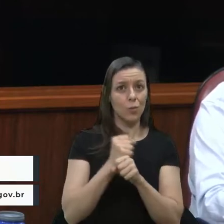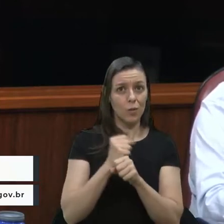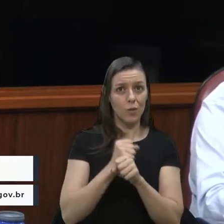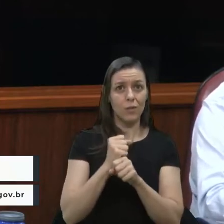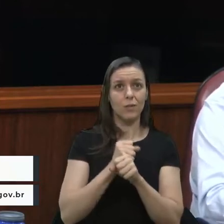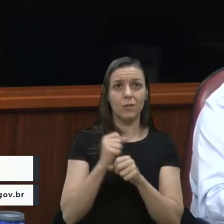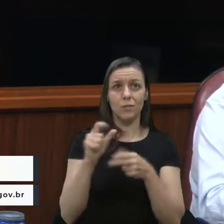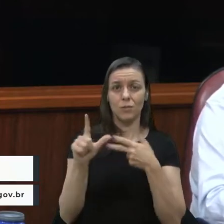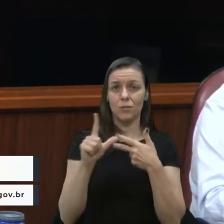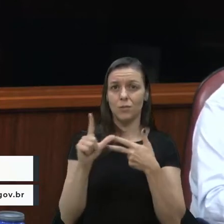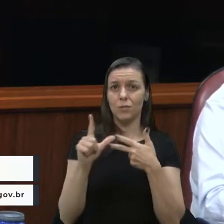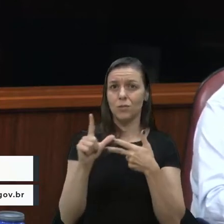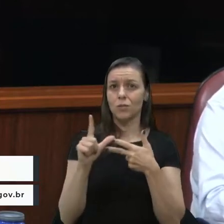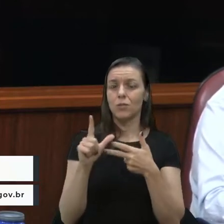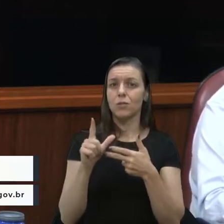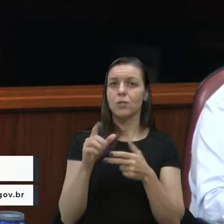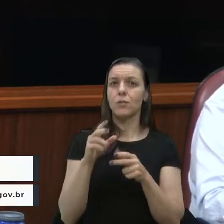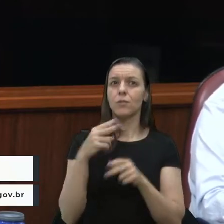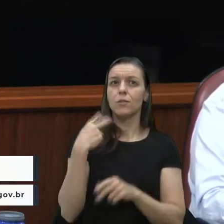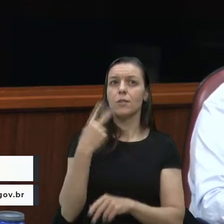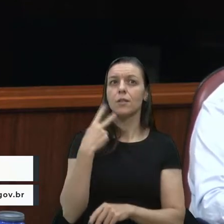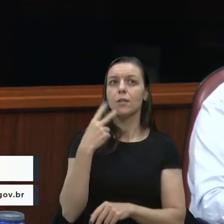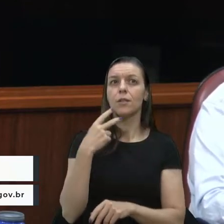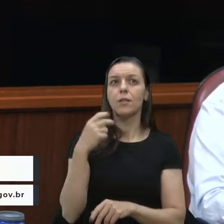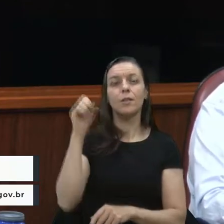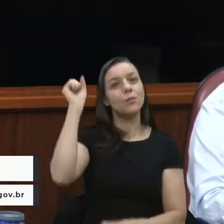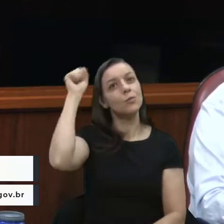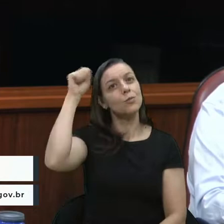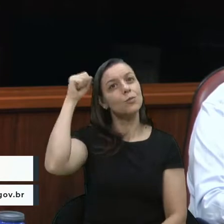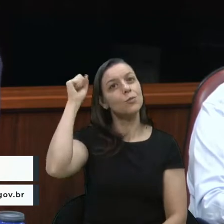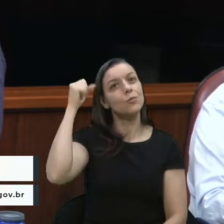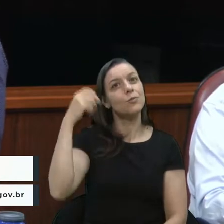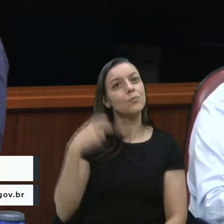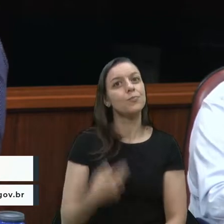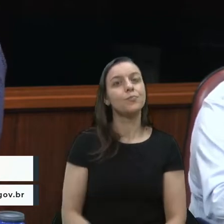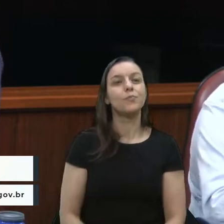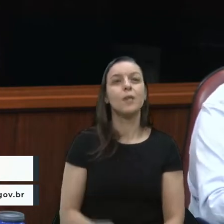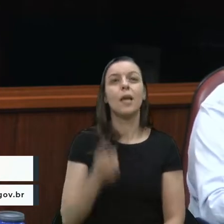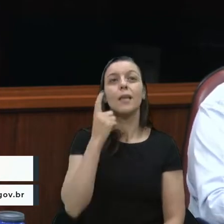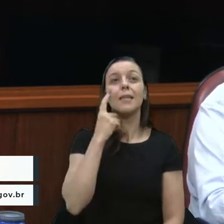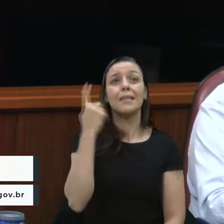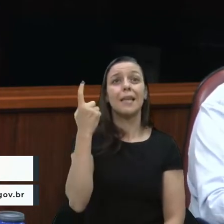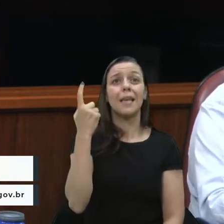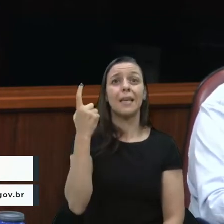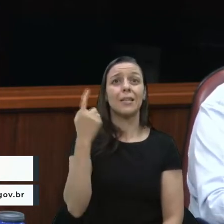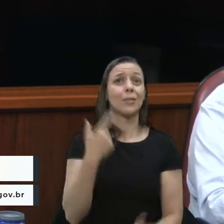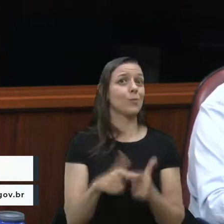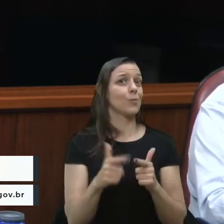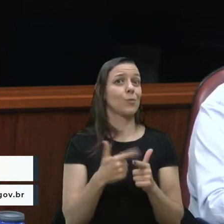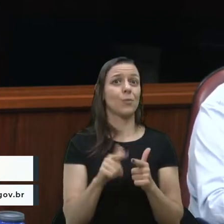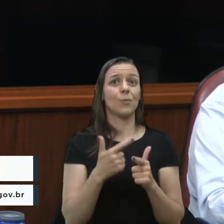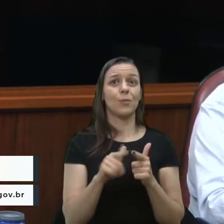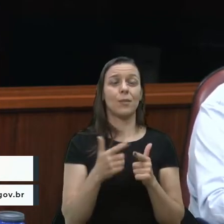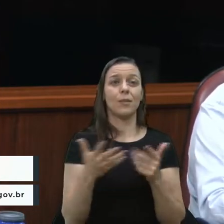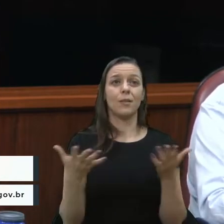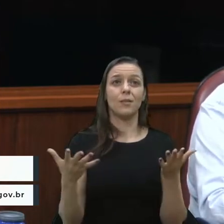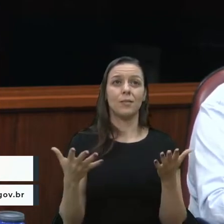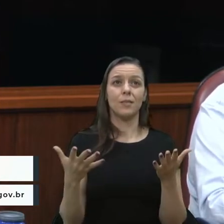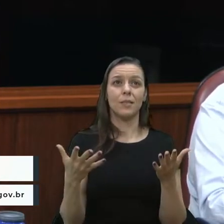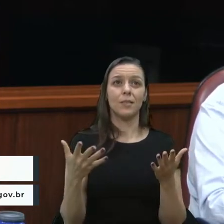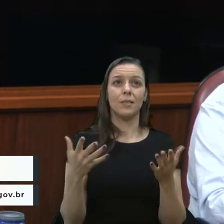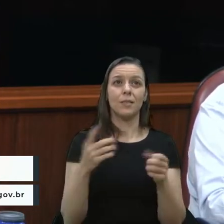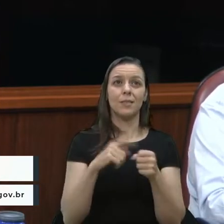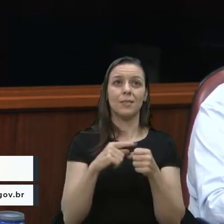de 2022, vereador Clóvis Xuxa, a ideia de que o problema da